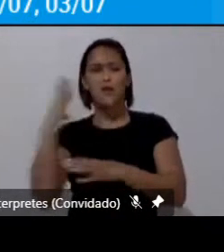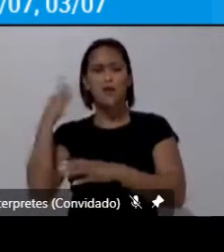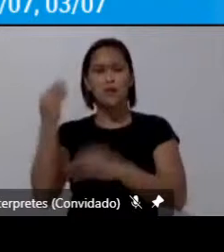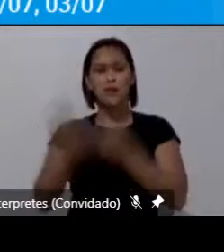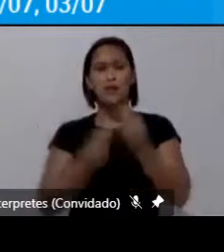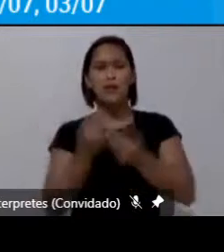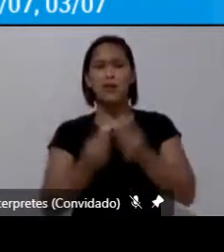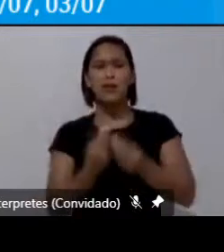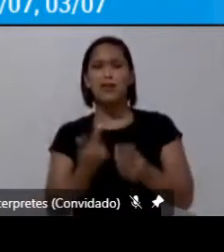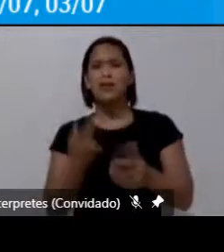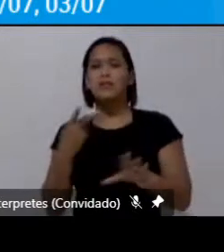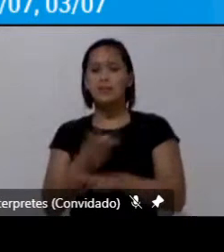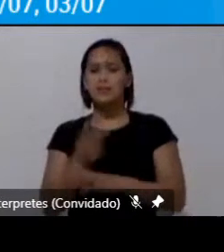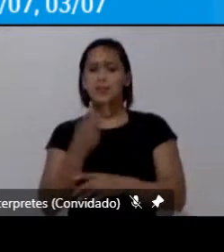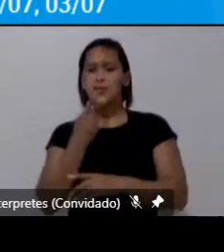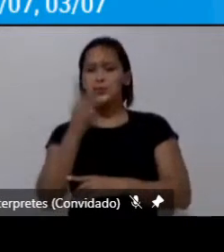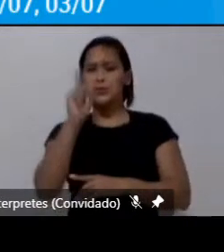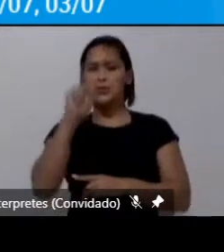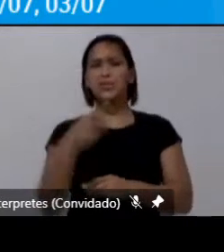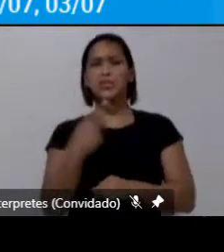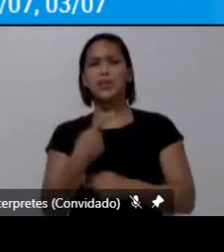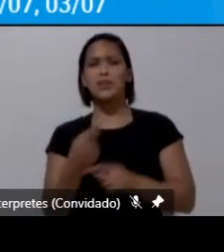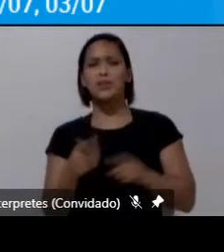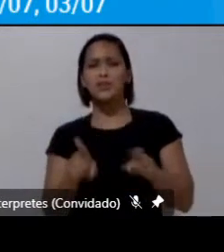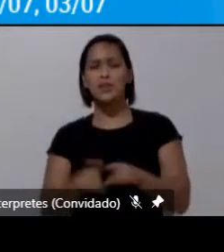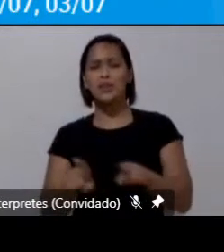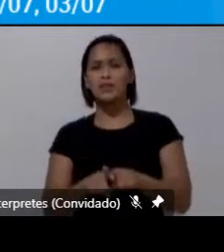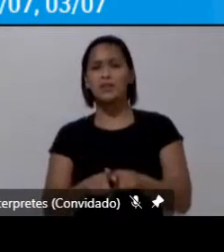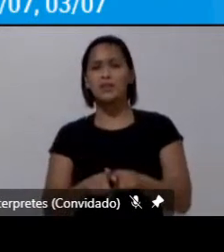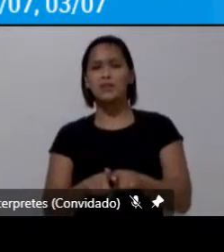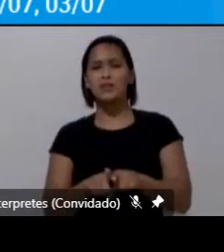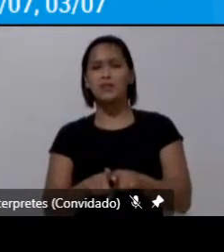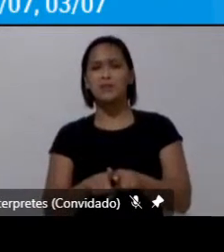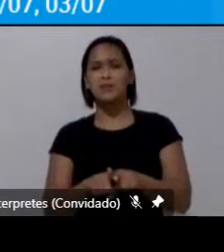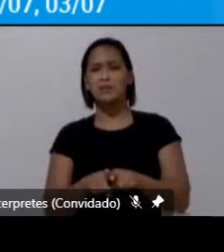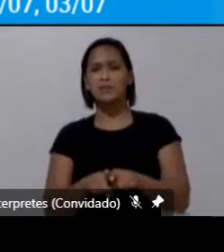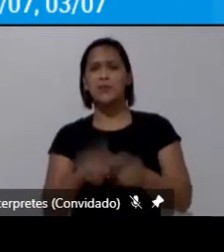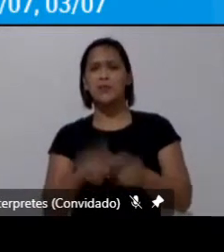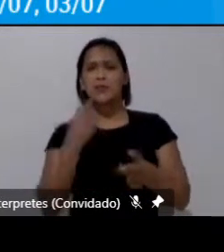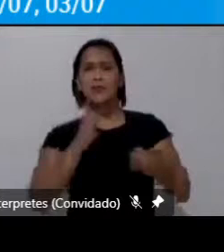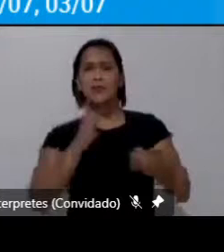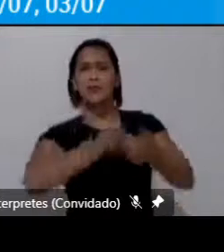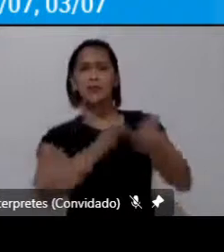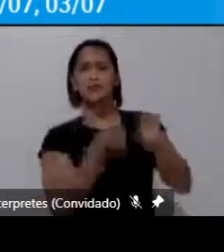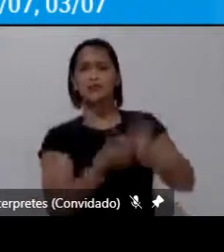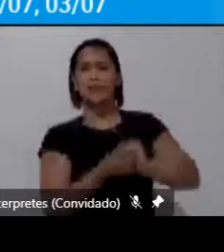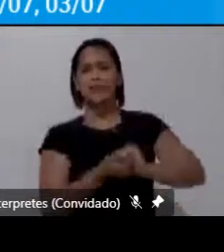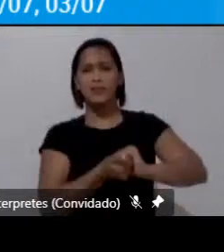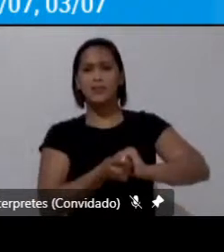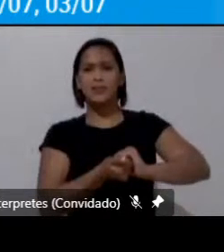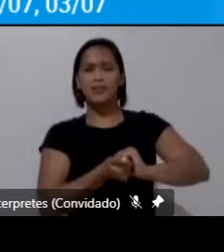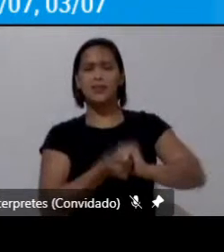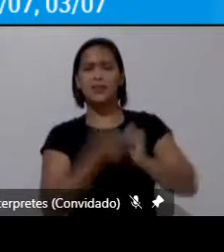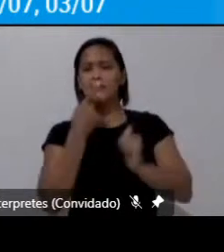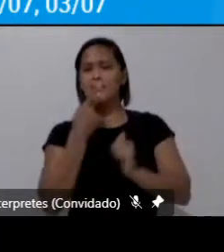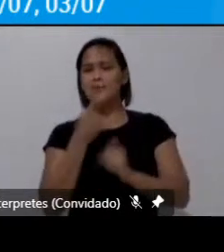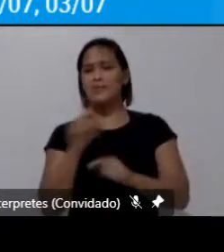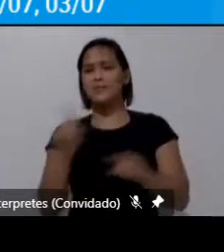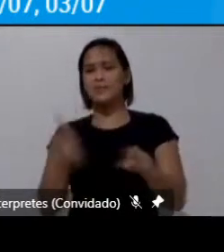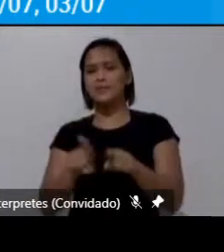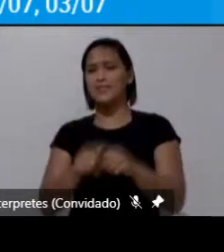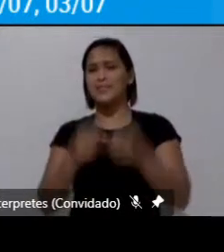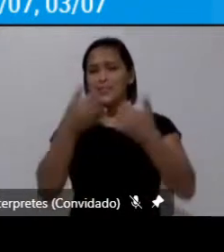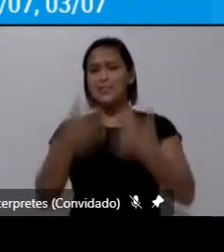necessidade desse deslocamento você tem que fazer uma adequação da frota conforme a demanda específica